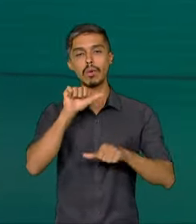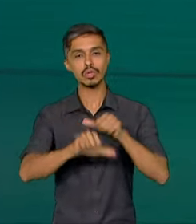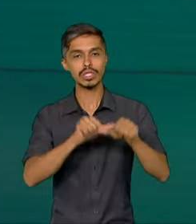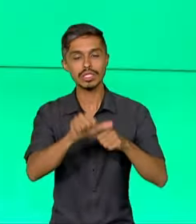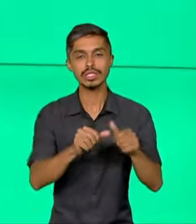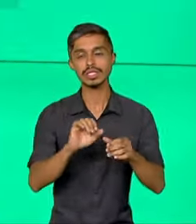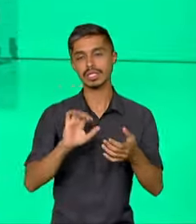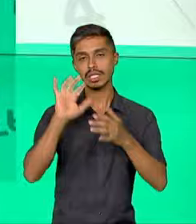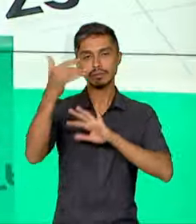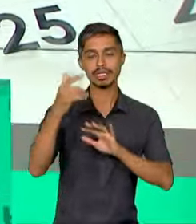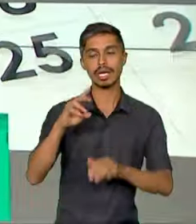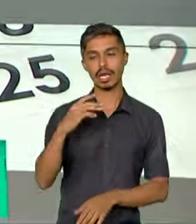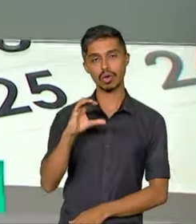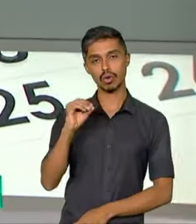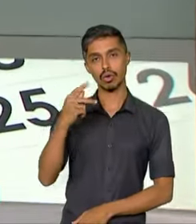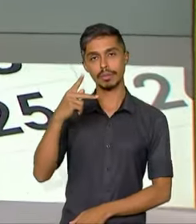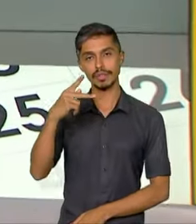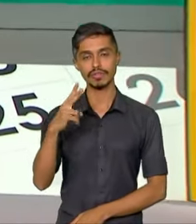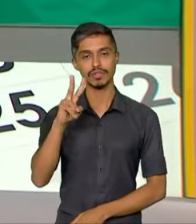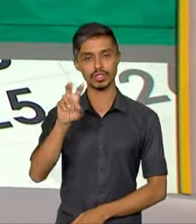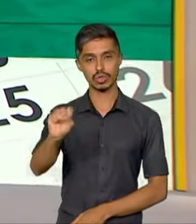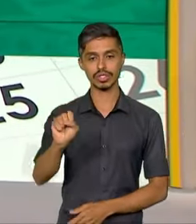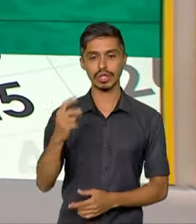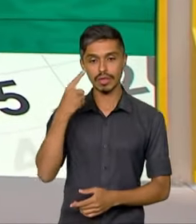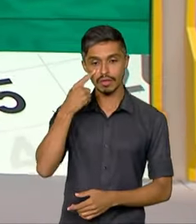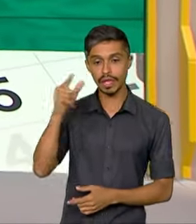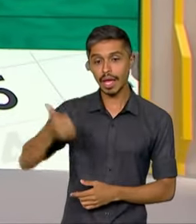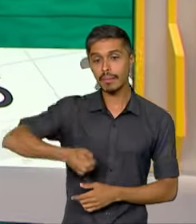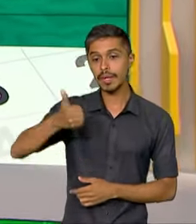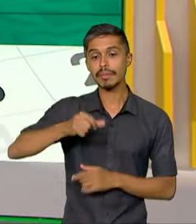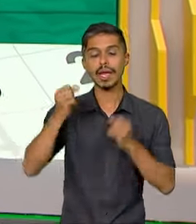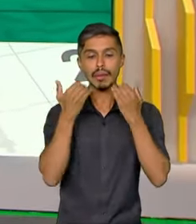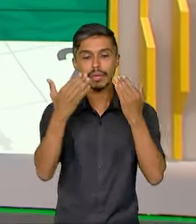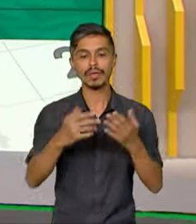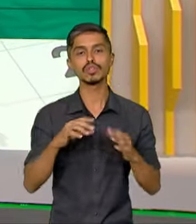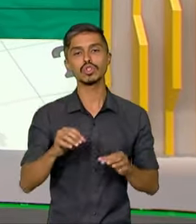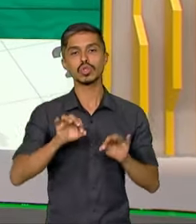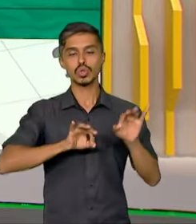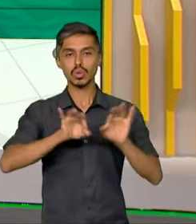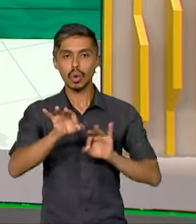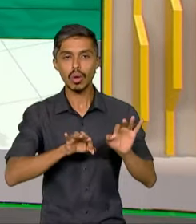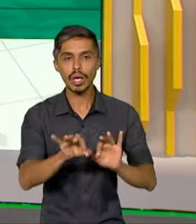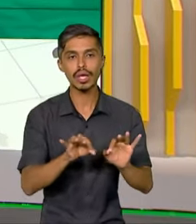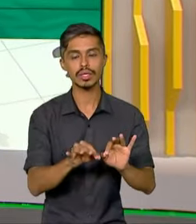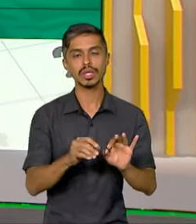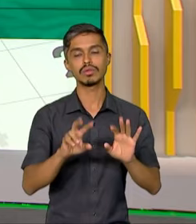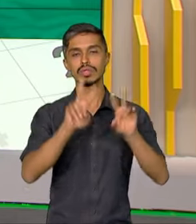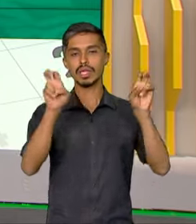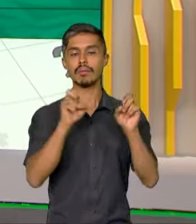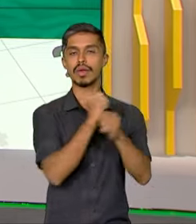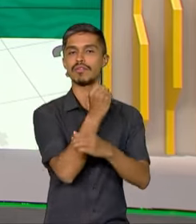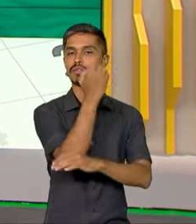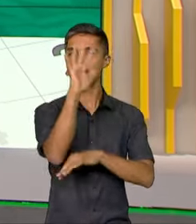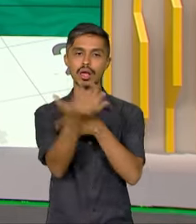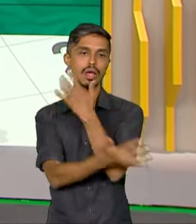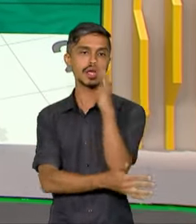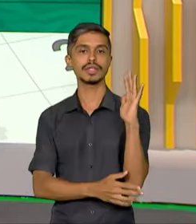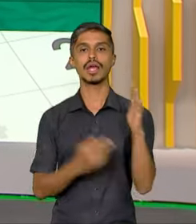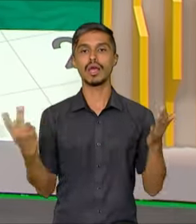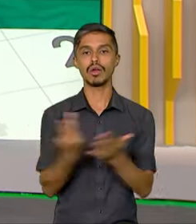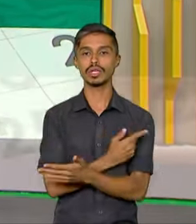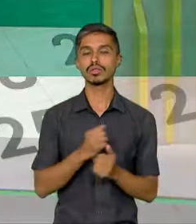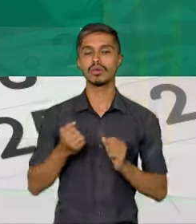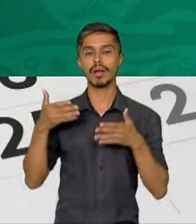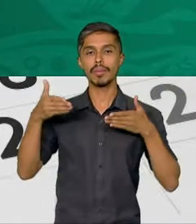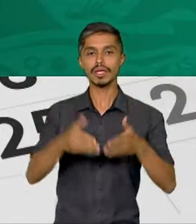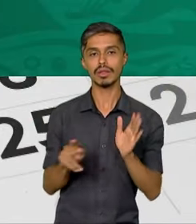COP28. A gente vê aqui na tela, a primeira é a apresentação do mecanismo sobre florestas. Vai acontecer com